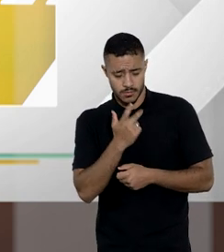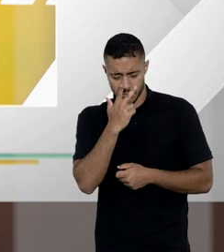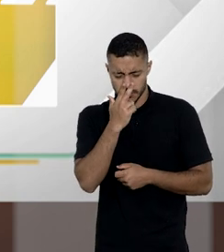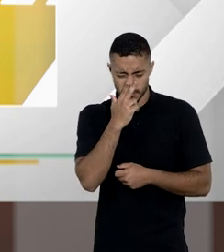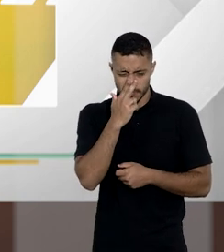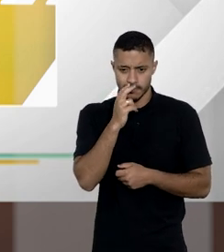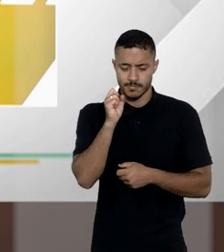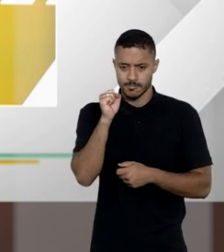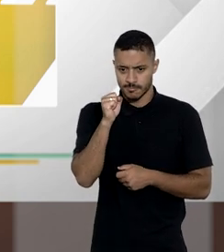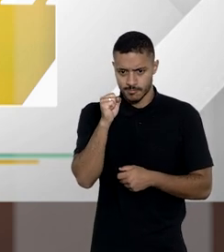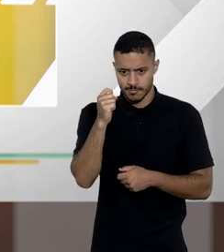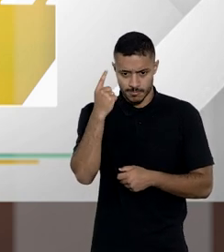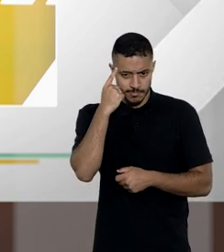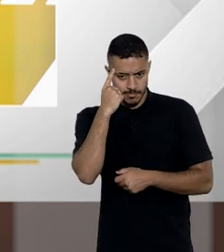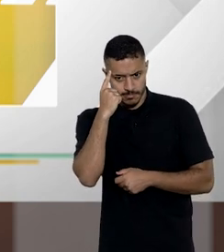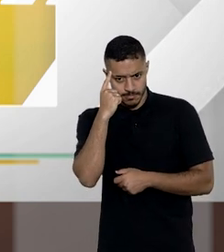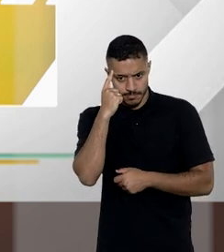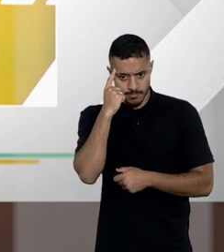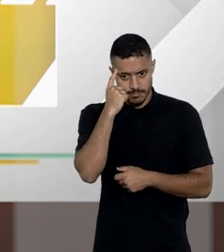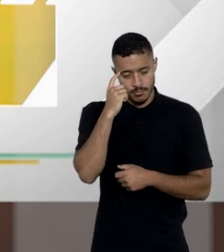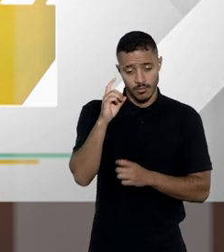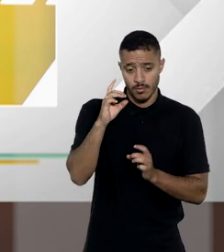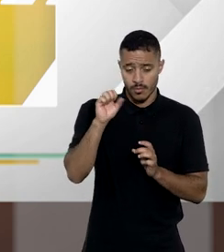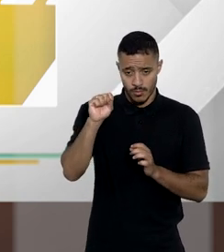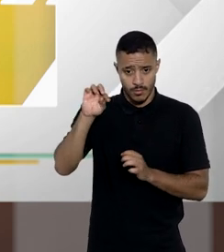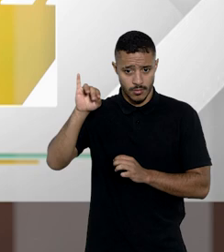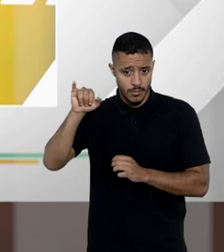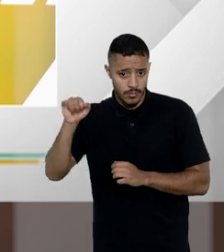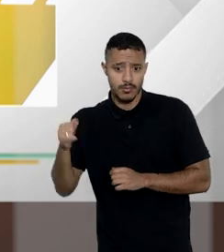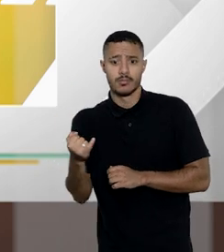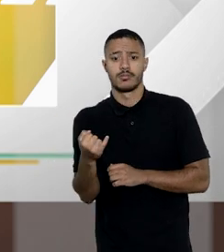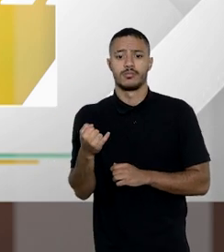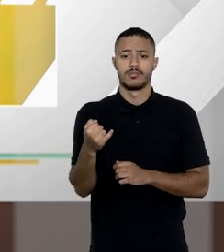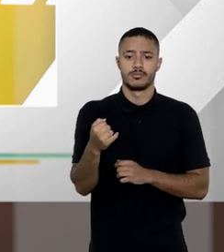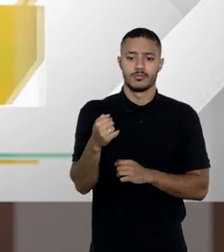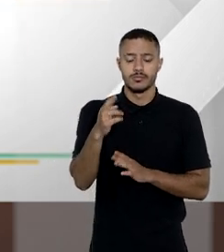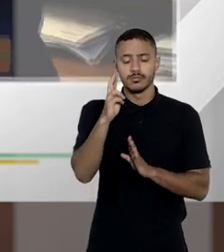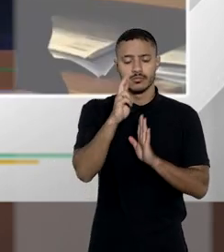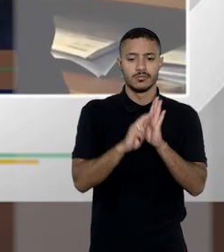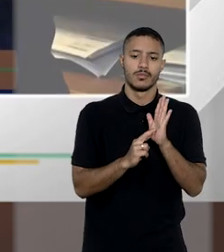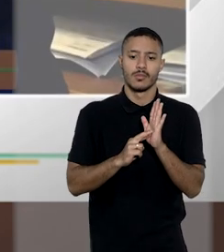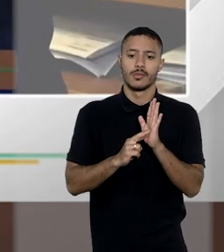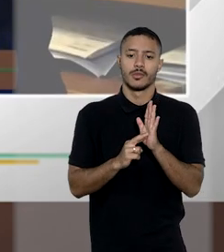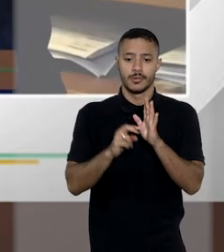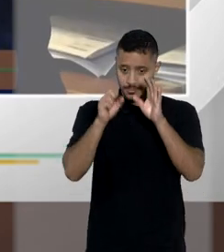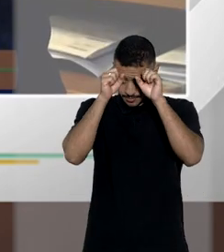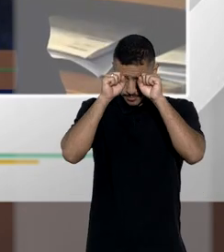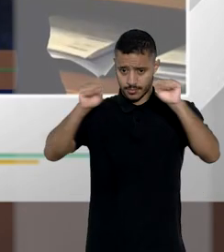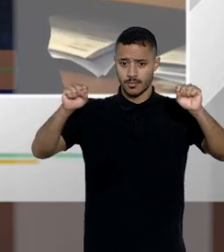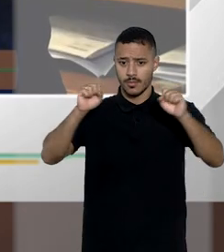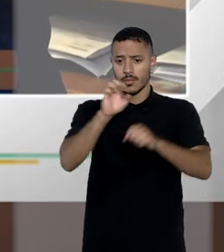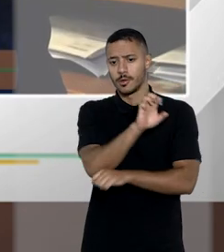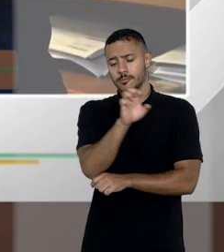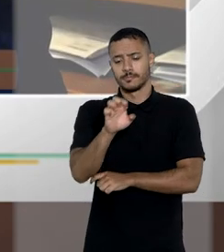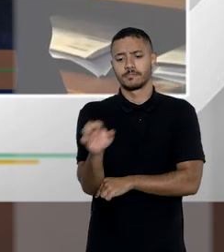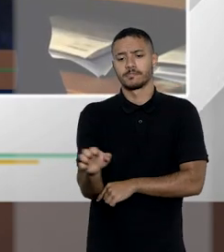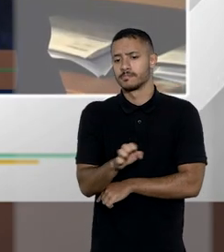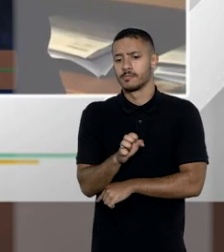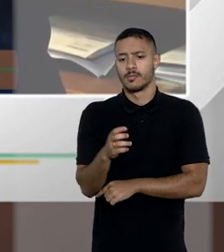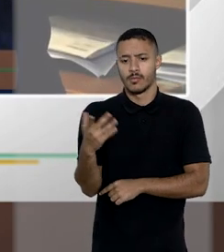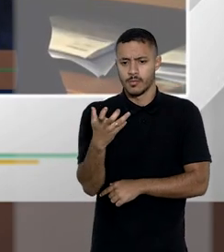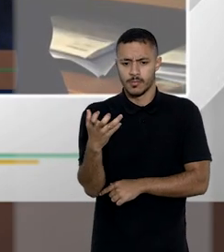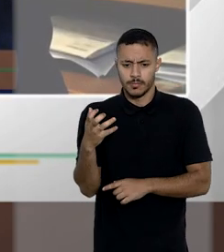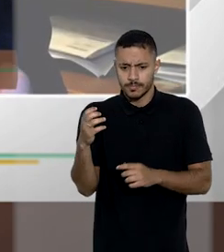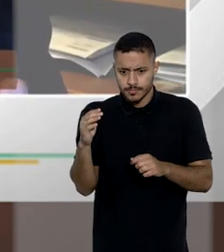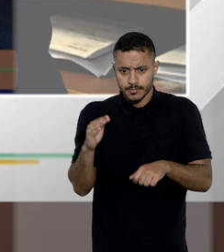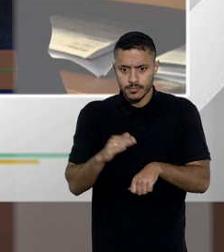eu acho que a linha mestra do pensamento não só do superior tribunal de justiça como em regra dos tribunais estaduais é